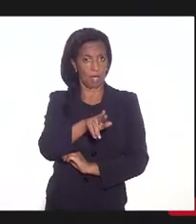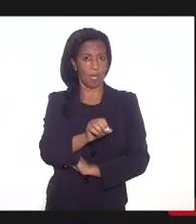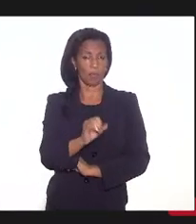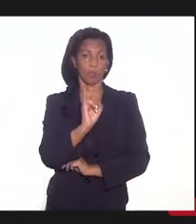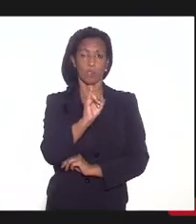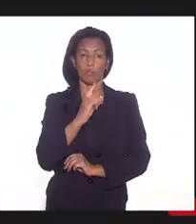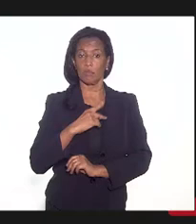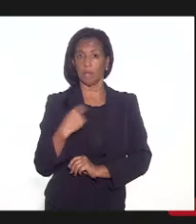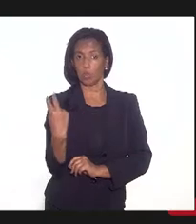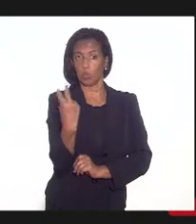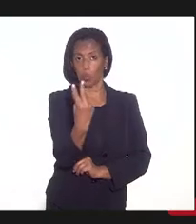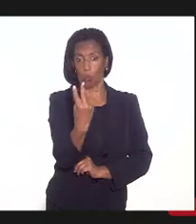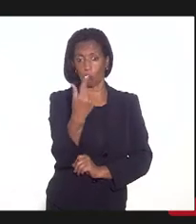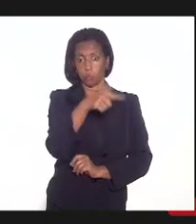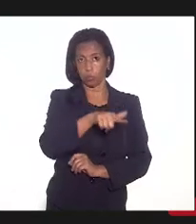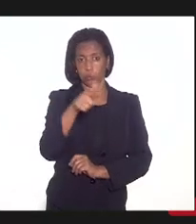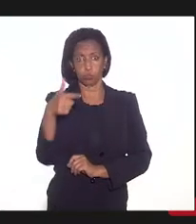estava